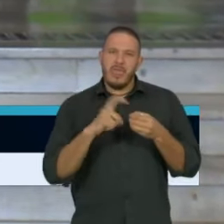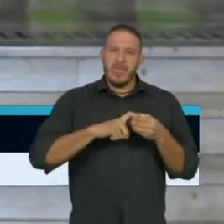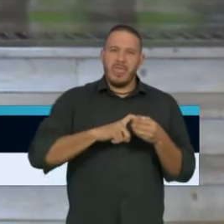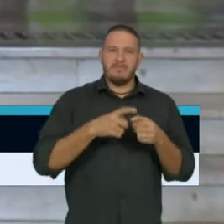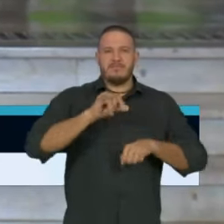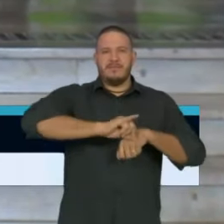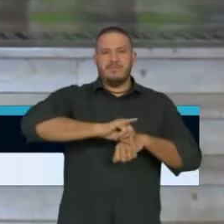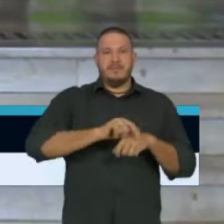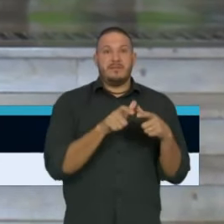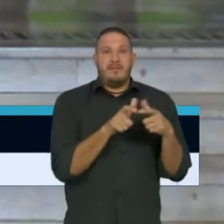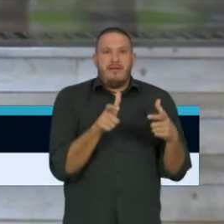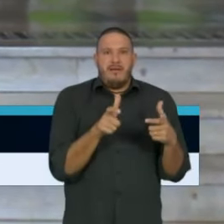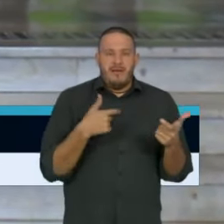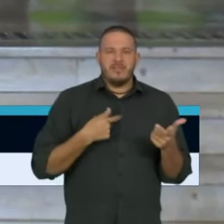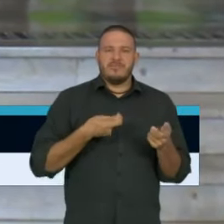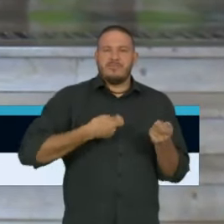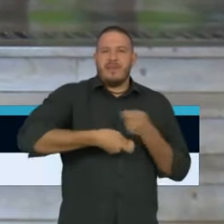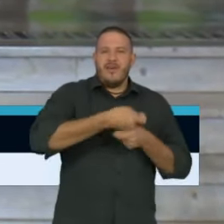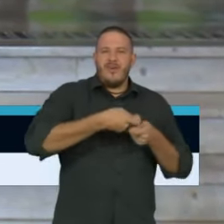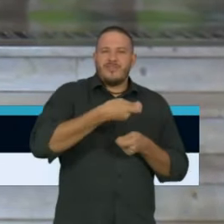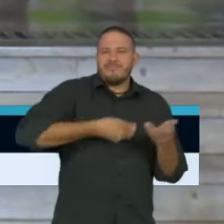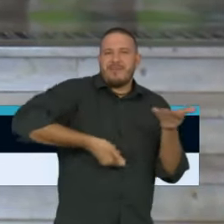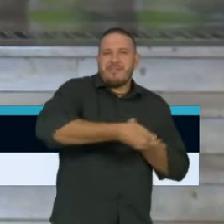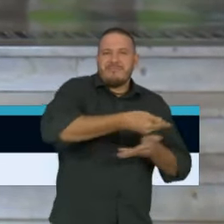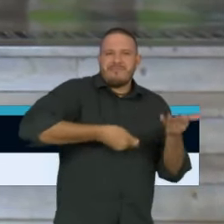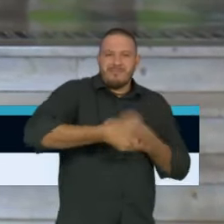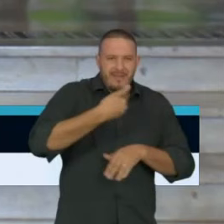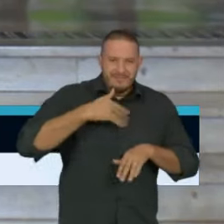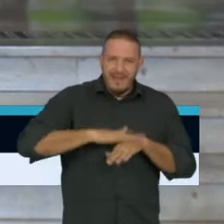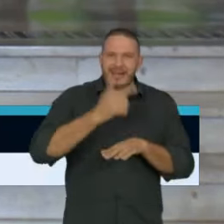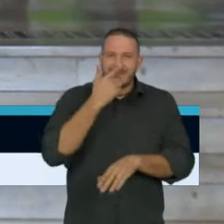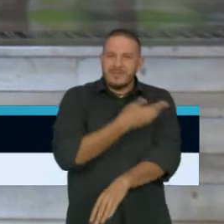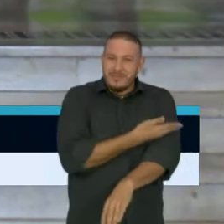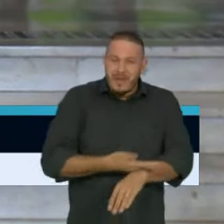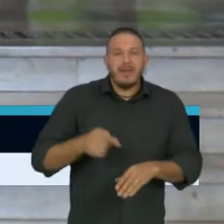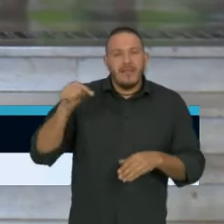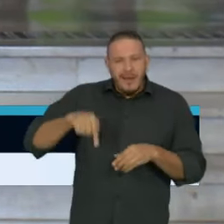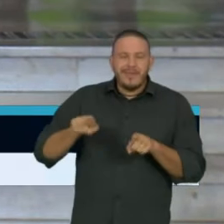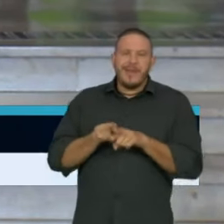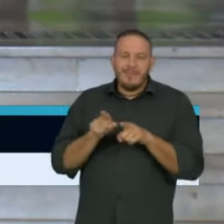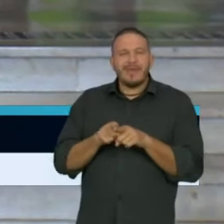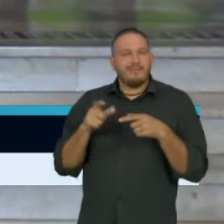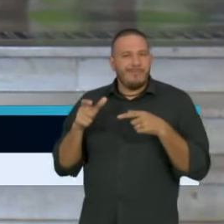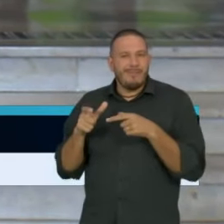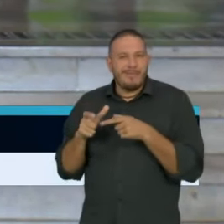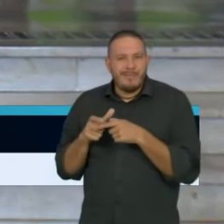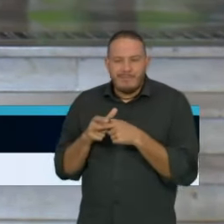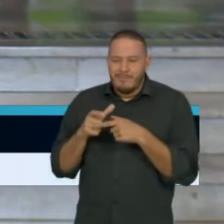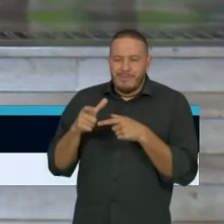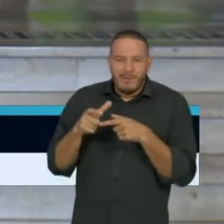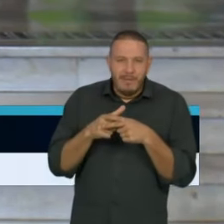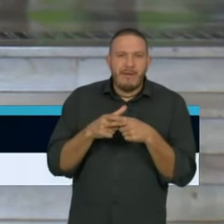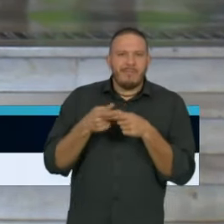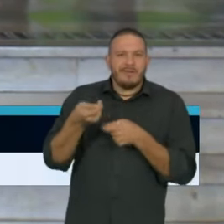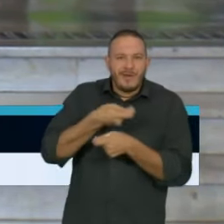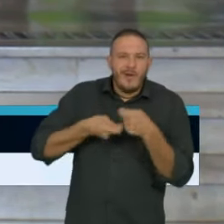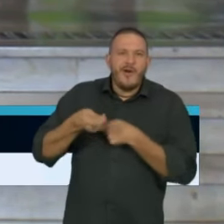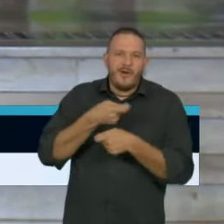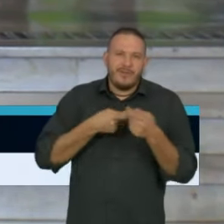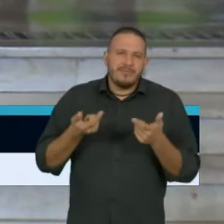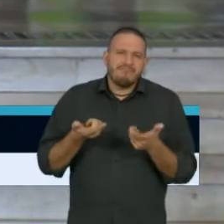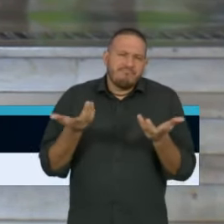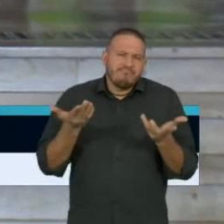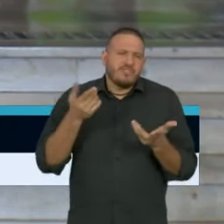atividade comercial dessas cidades maiores e eles também acabam diminuindo. Este foi o